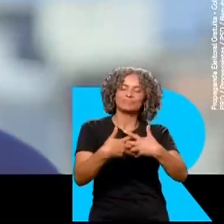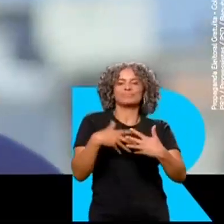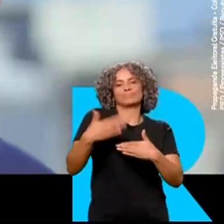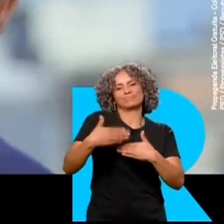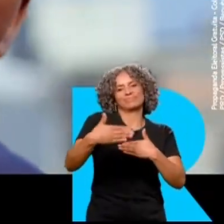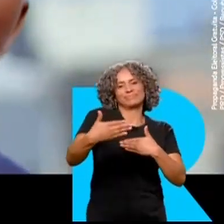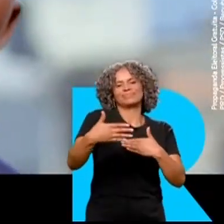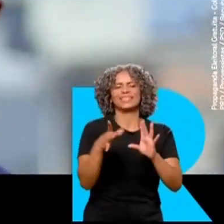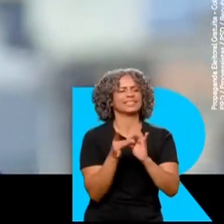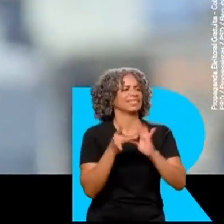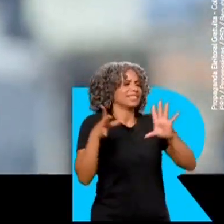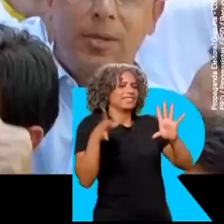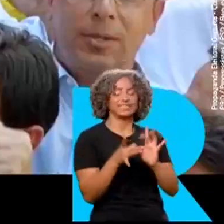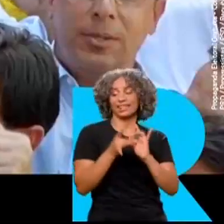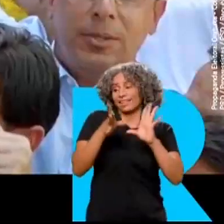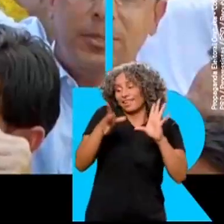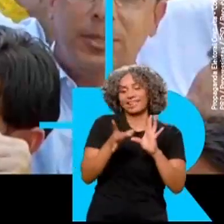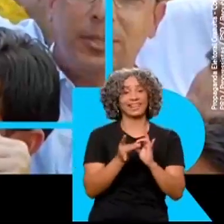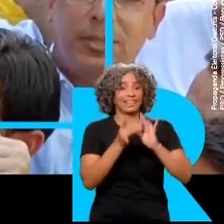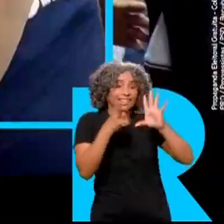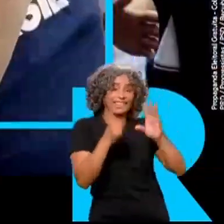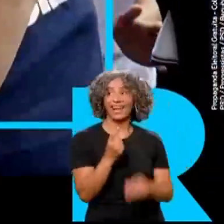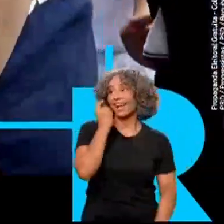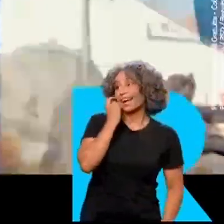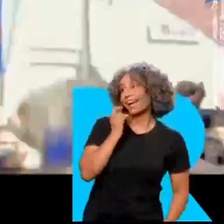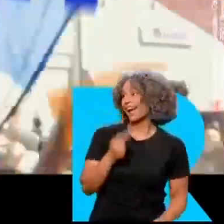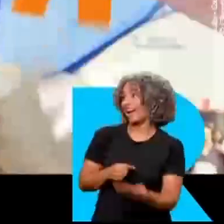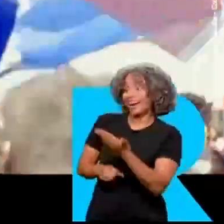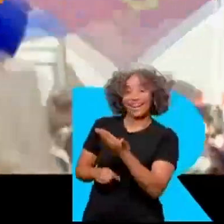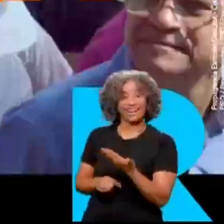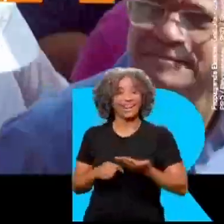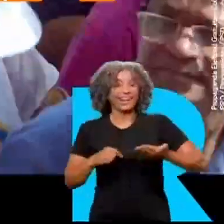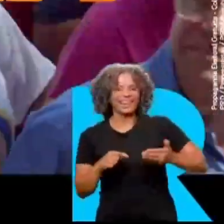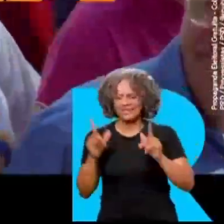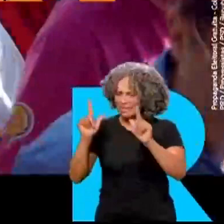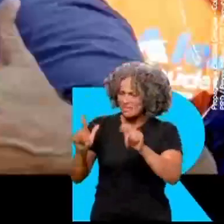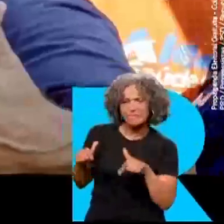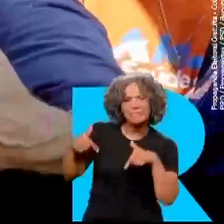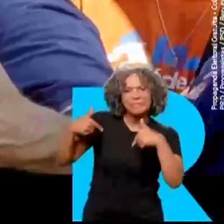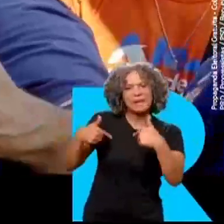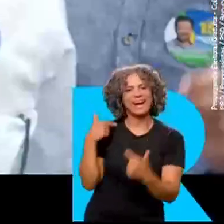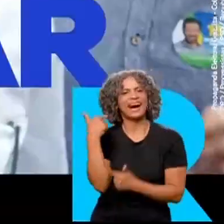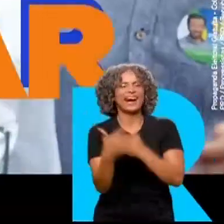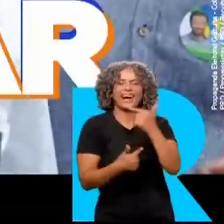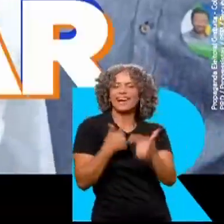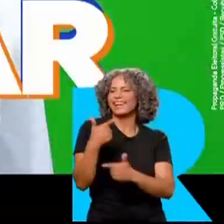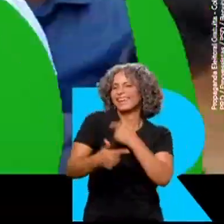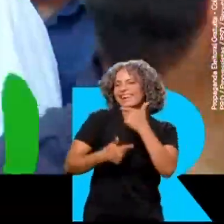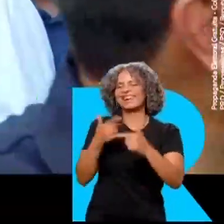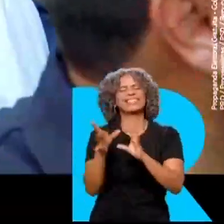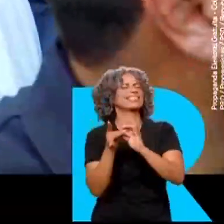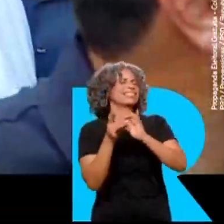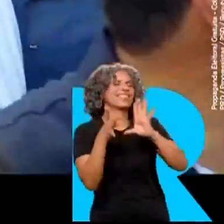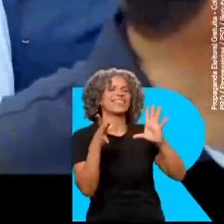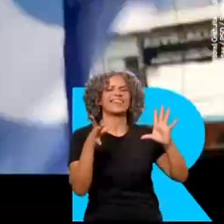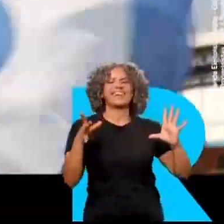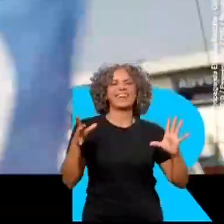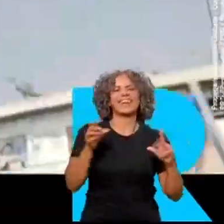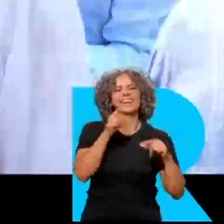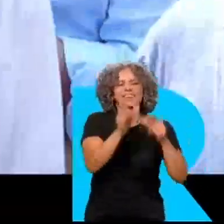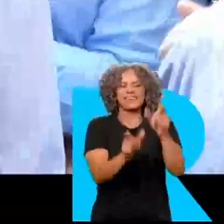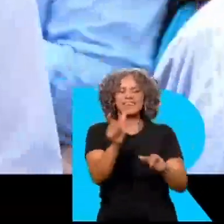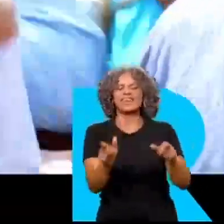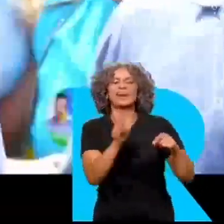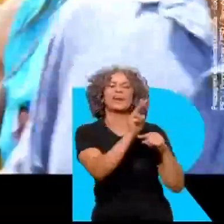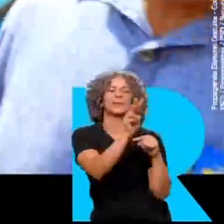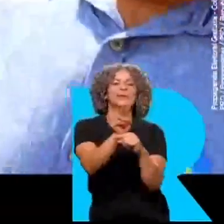Então deixa Deixa, deixa o Ricardo lá Deixa o cara trabalhar Pra cuidar